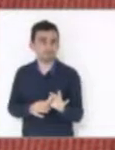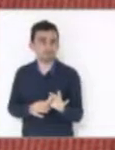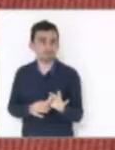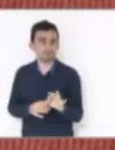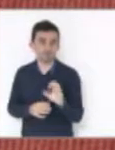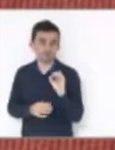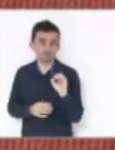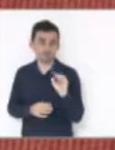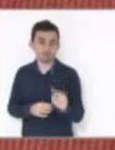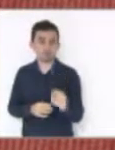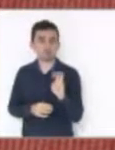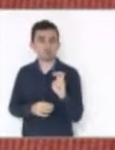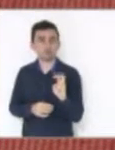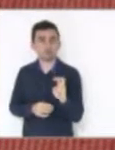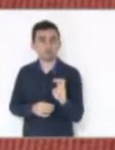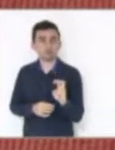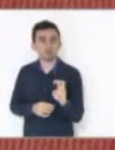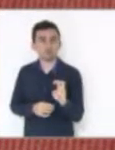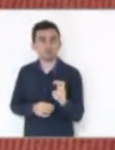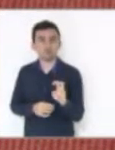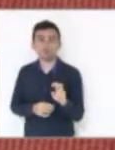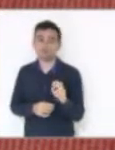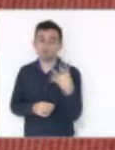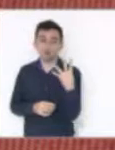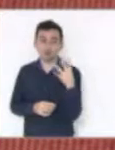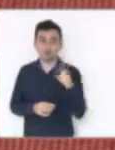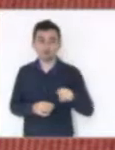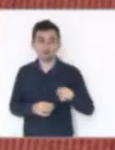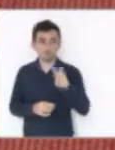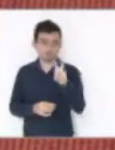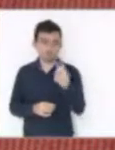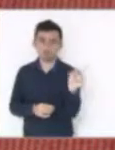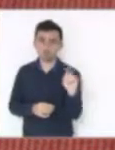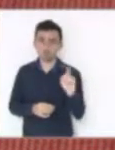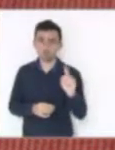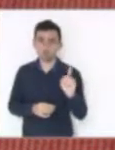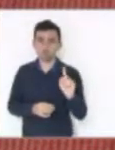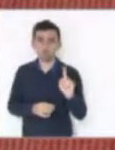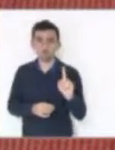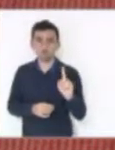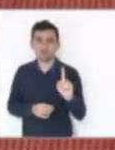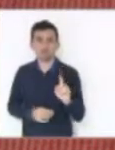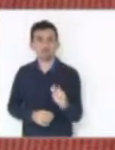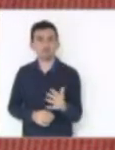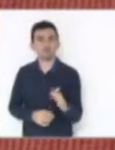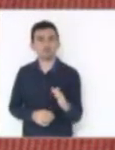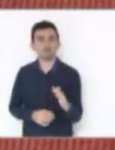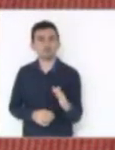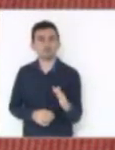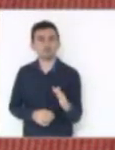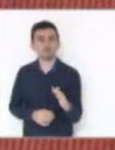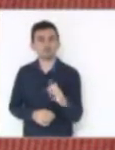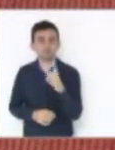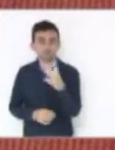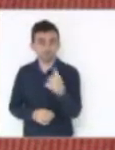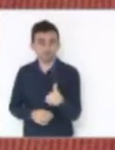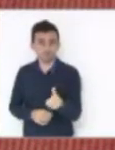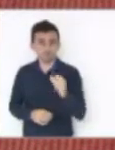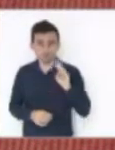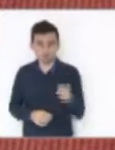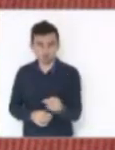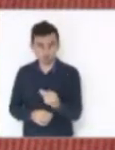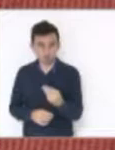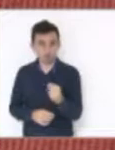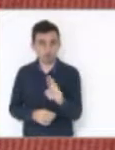de 0,5% ao invés de 4,5%. Isso dá em torno de 16 milhões de